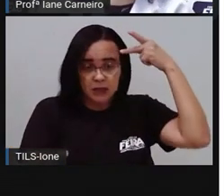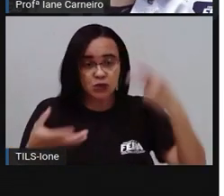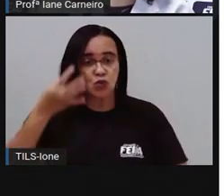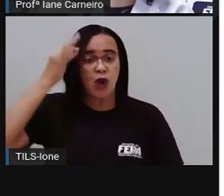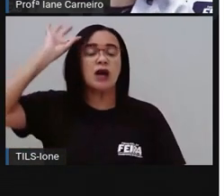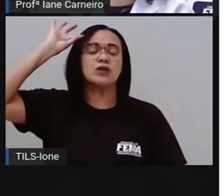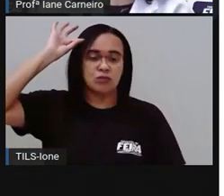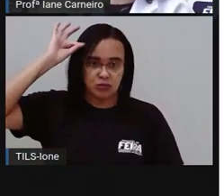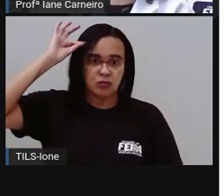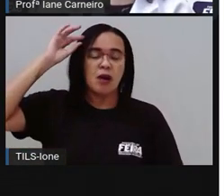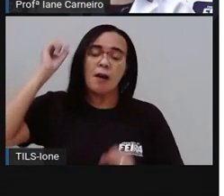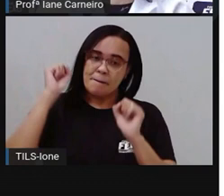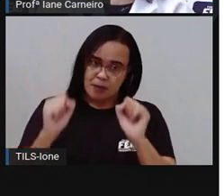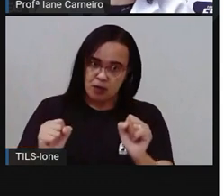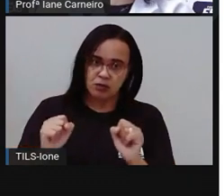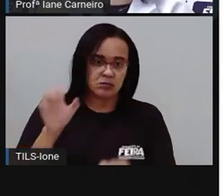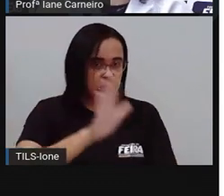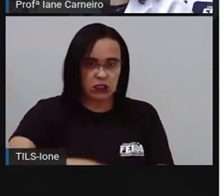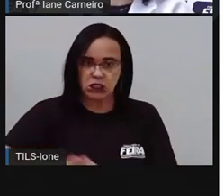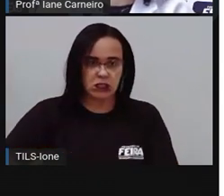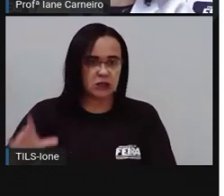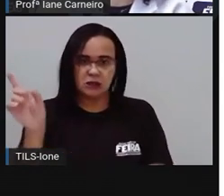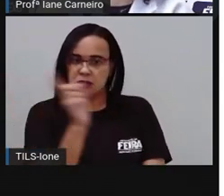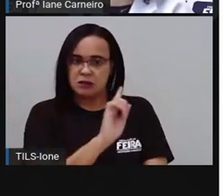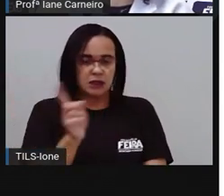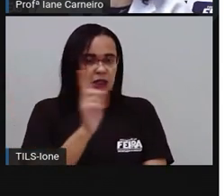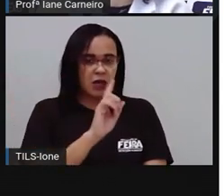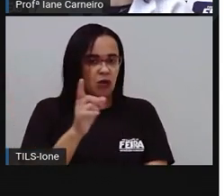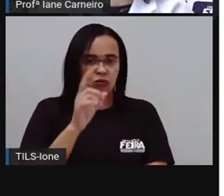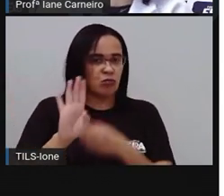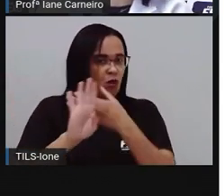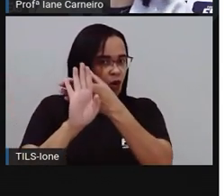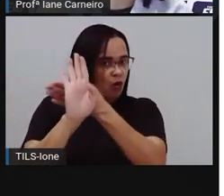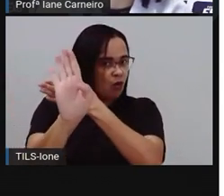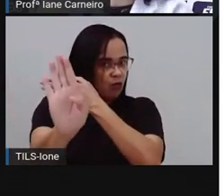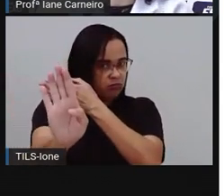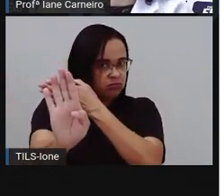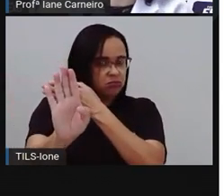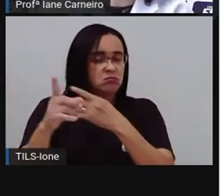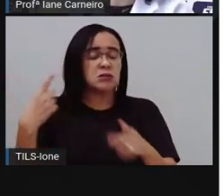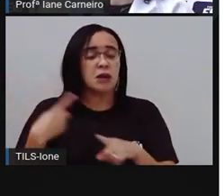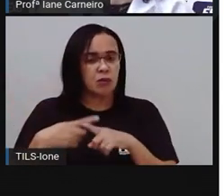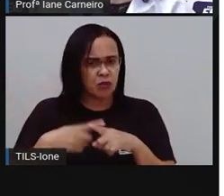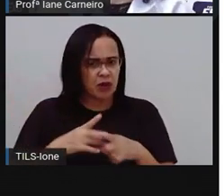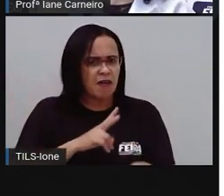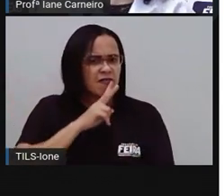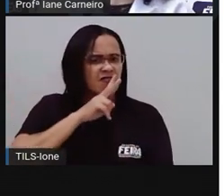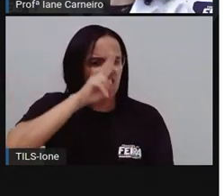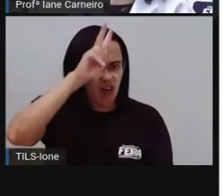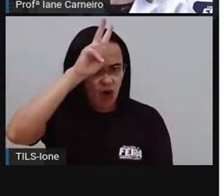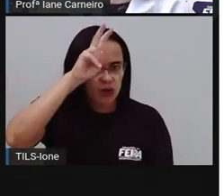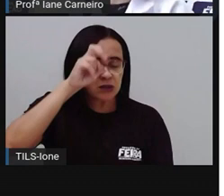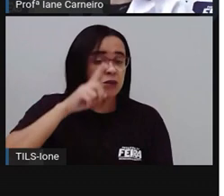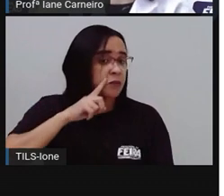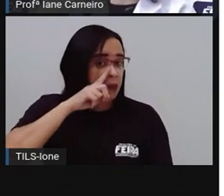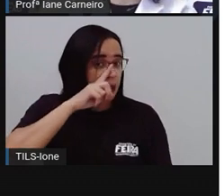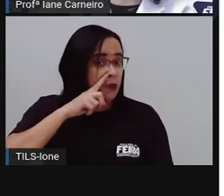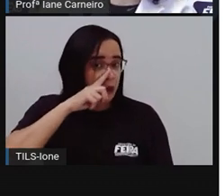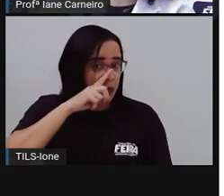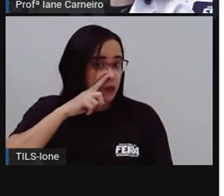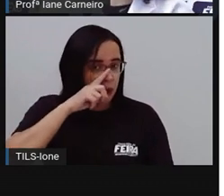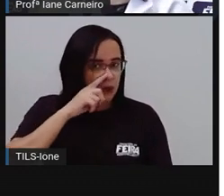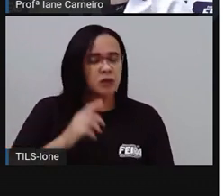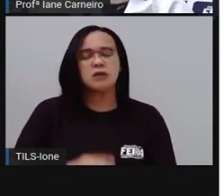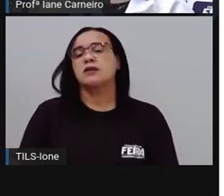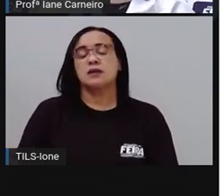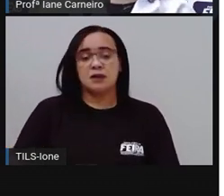tem que usar. E a água sanitária é um deles, que criança não é recomendada, porque tem um cheiro muito forte, tá bom? A esponja, né? Que a gente usa para lavar